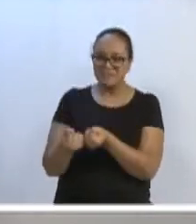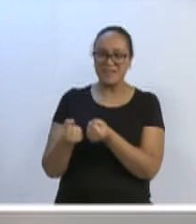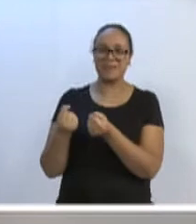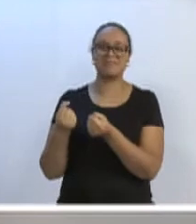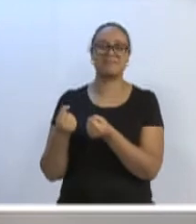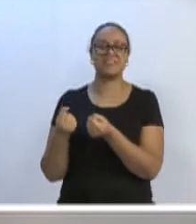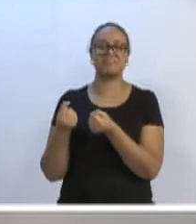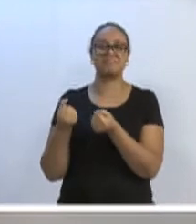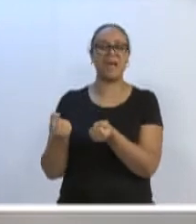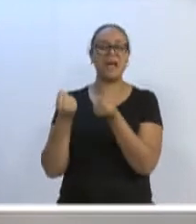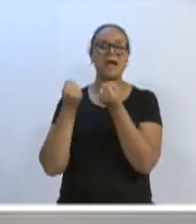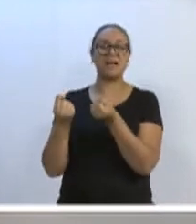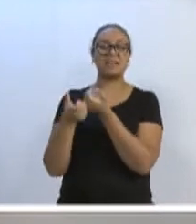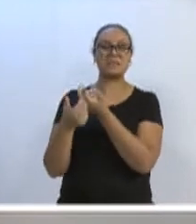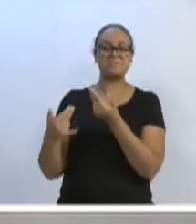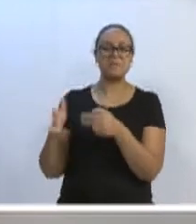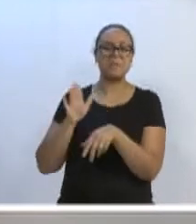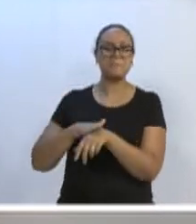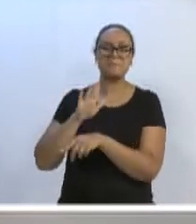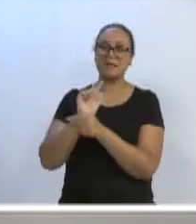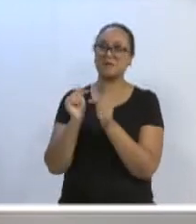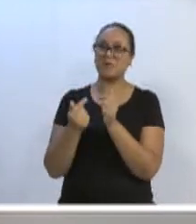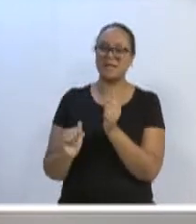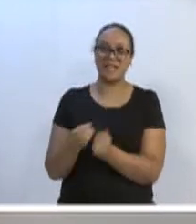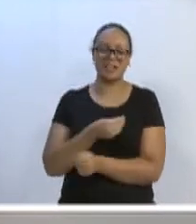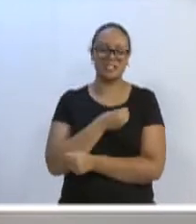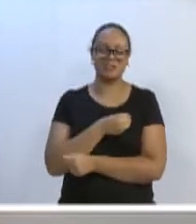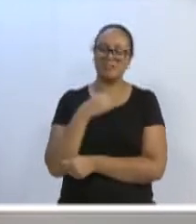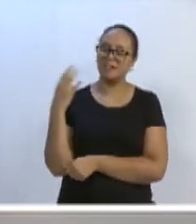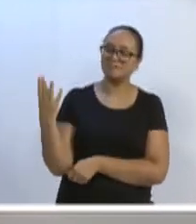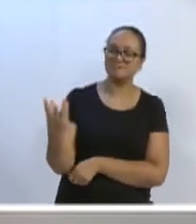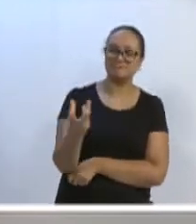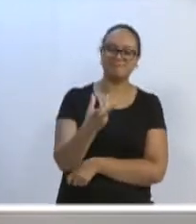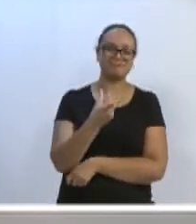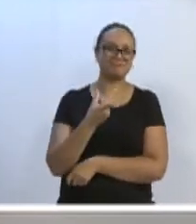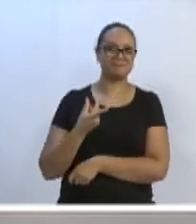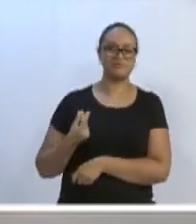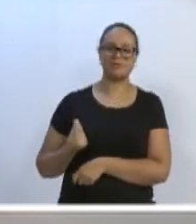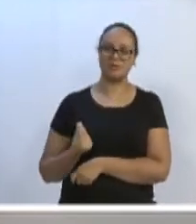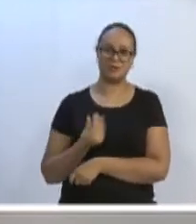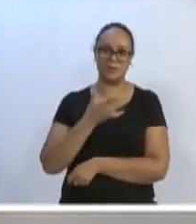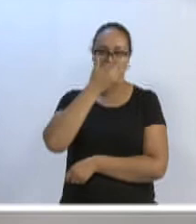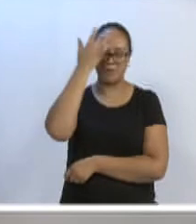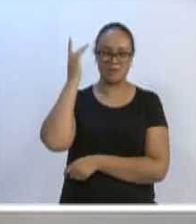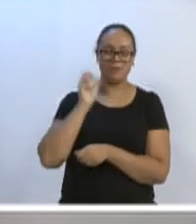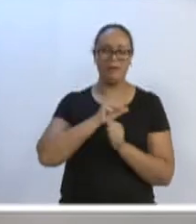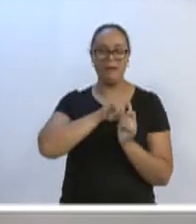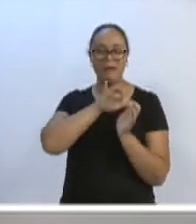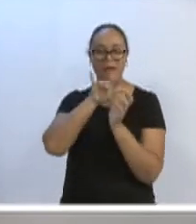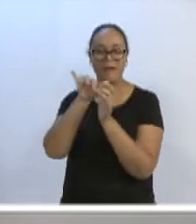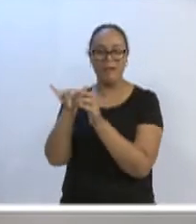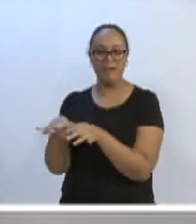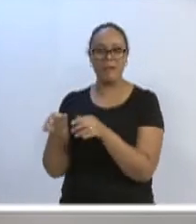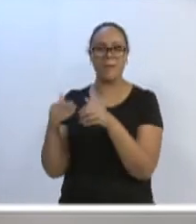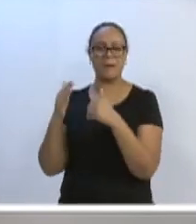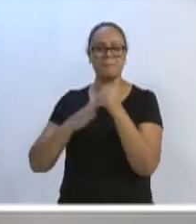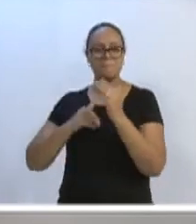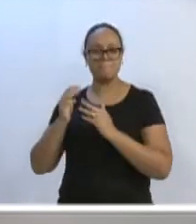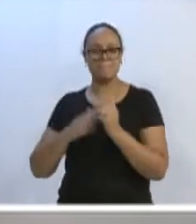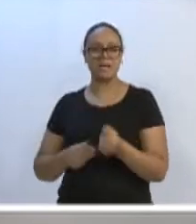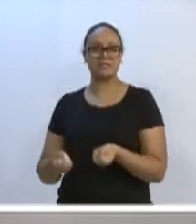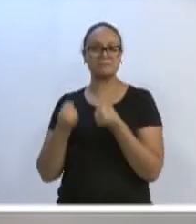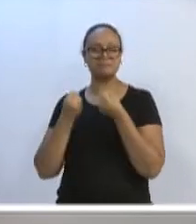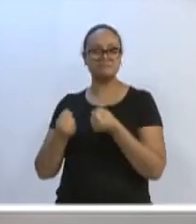certeza vai trazer mais qualidade de vida para toda a comunidade lá da Coripós, trazendo mais saúde, na prática desportiva, que realmente